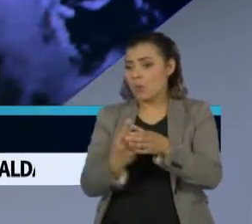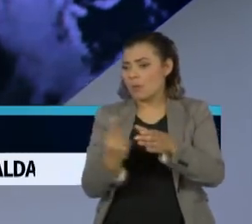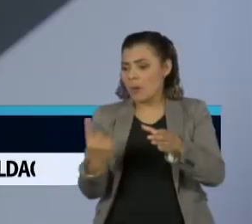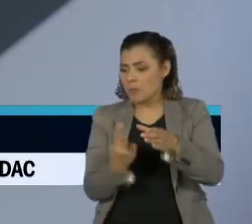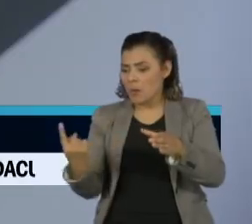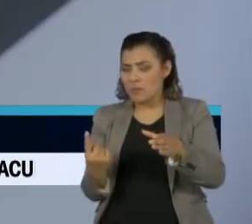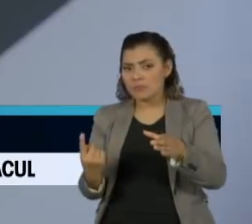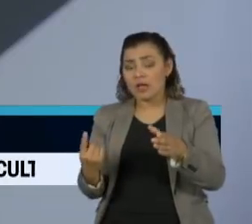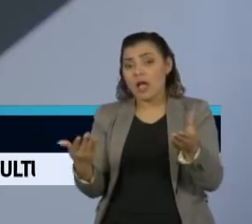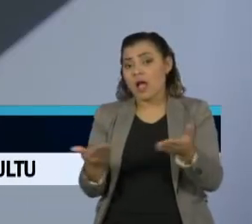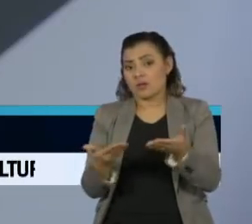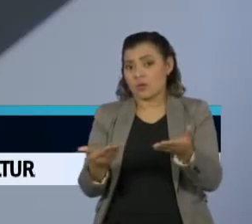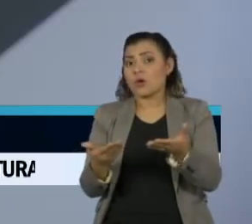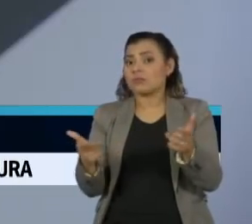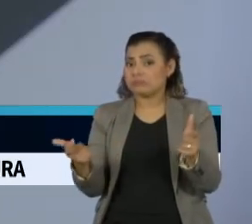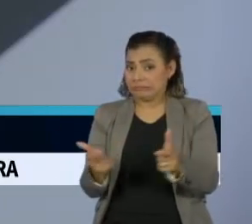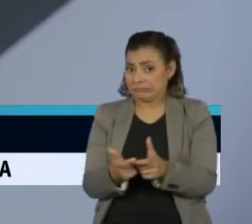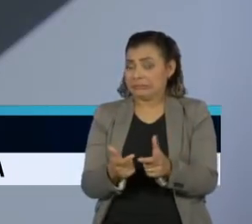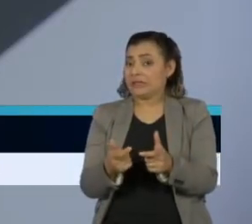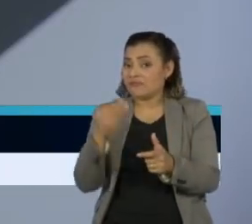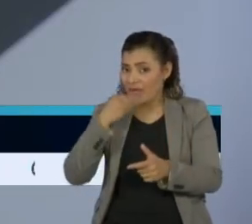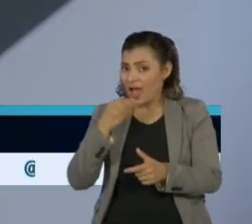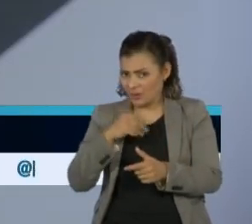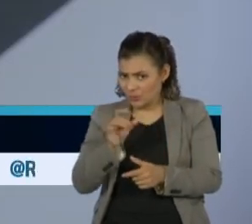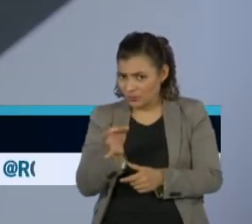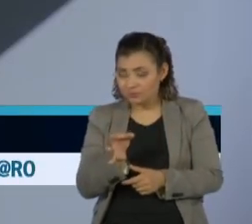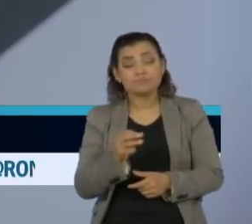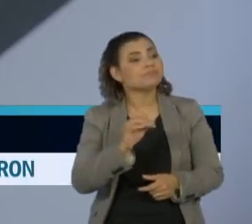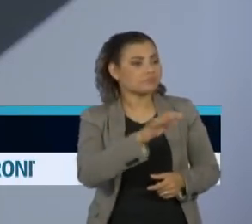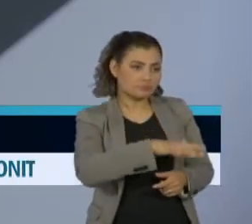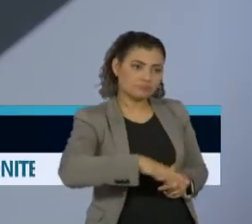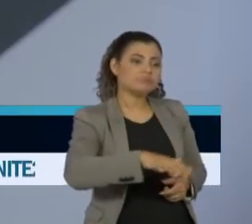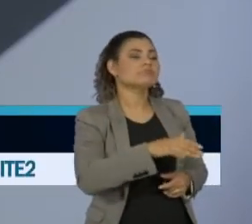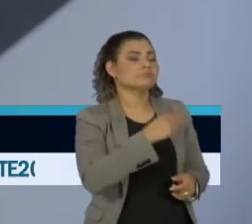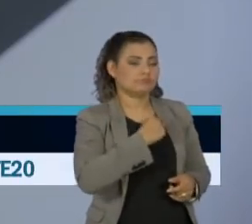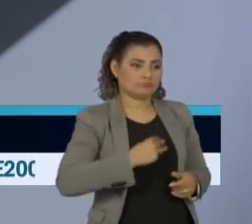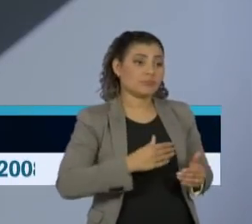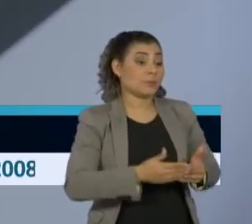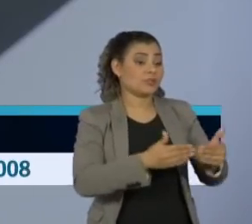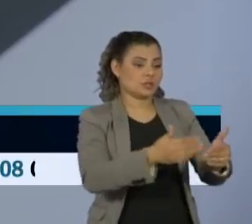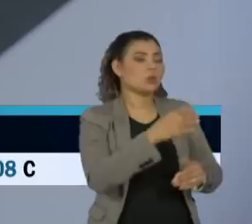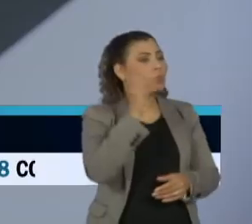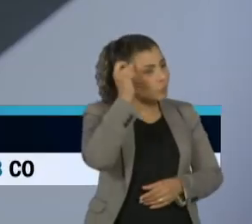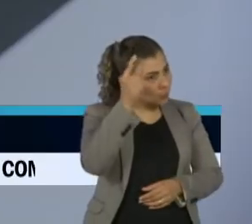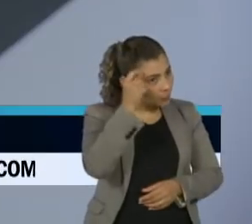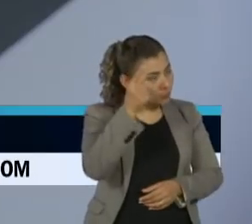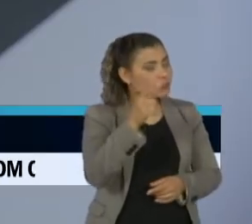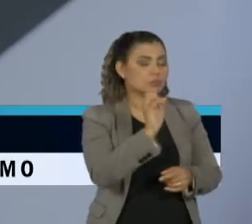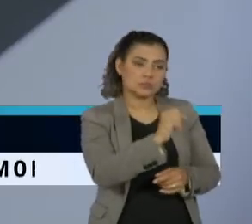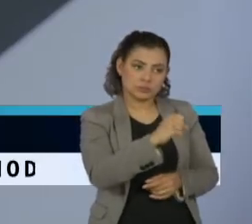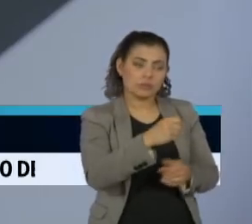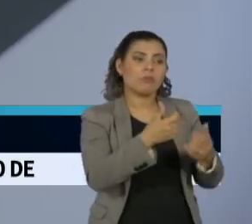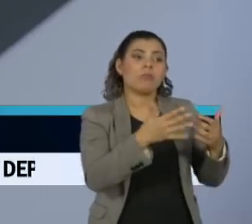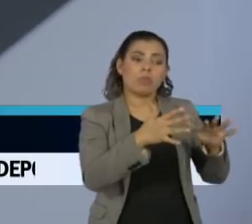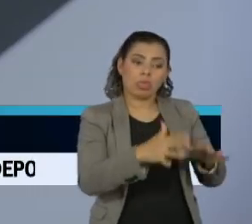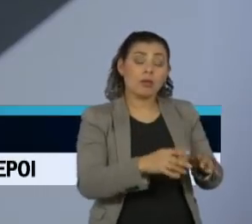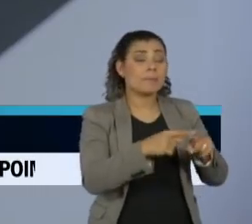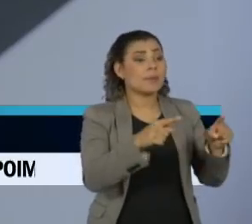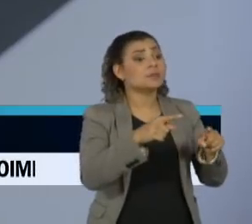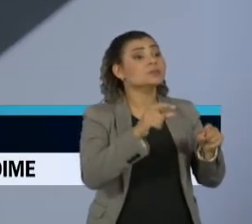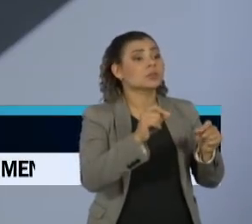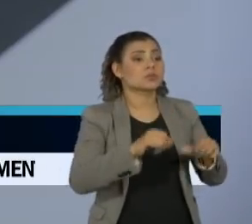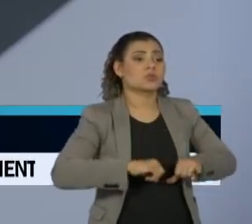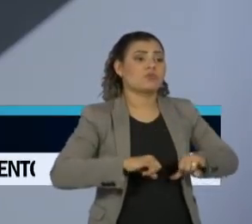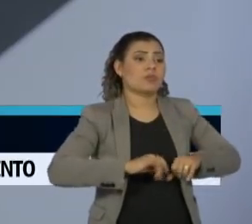A Secretaria de Cultura fica mais esvaziada. O setor de cultura está sofrendo muito com a epidemia de coronavírus,